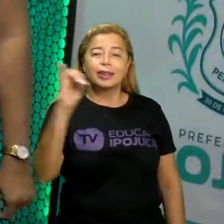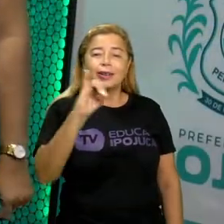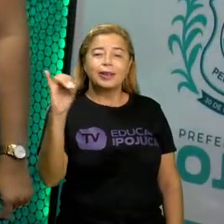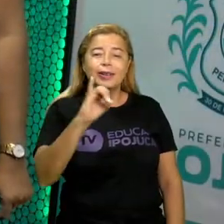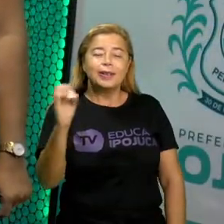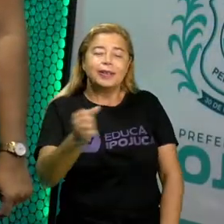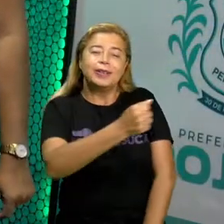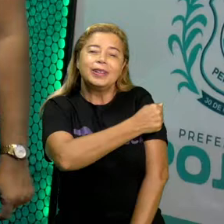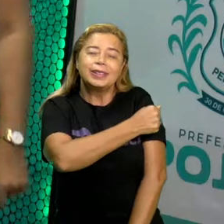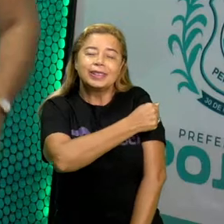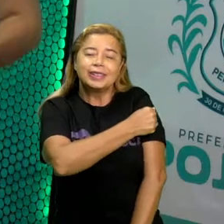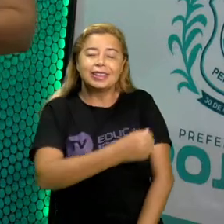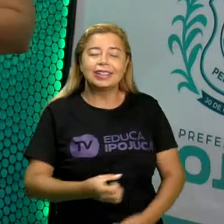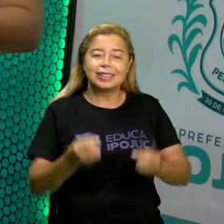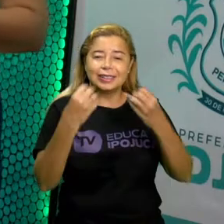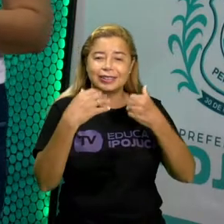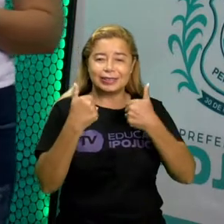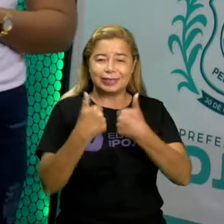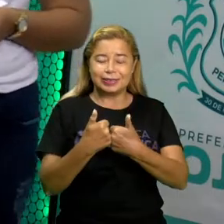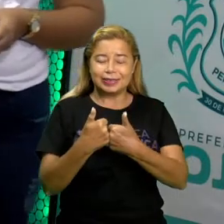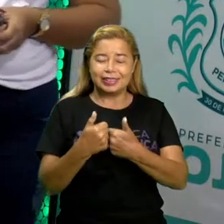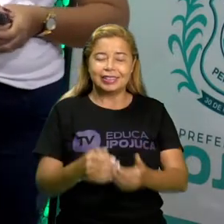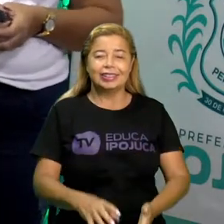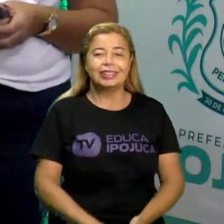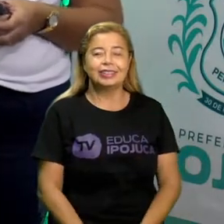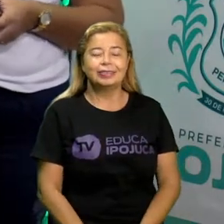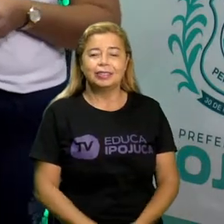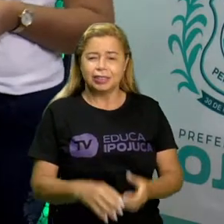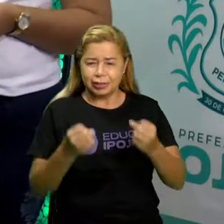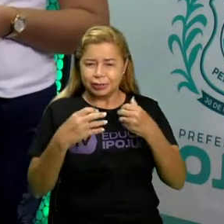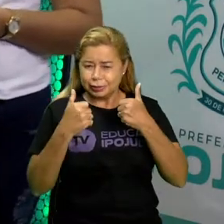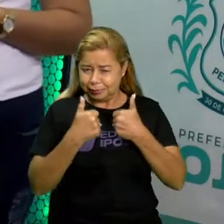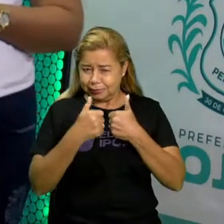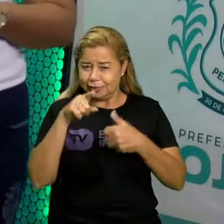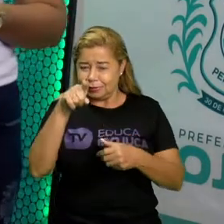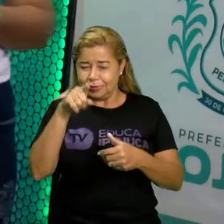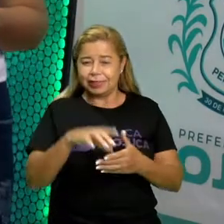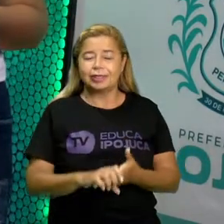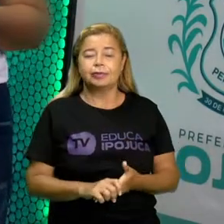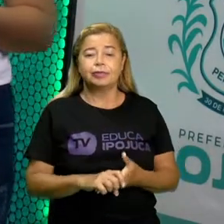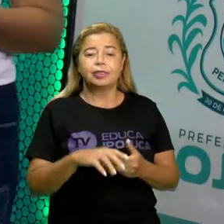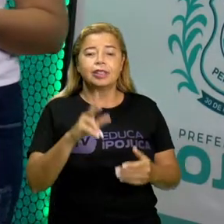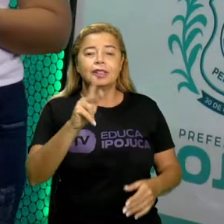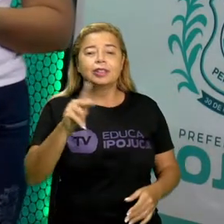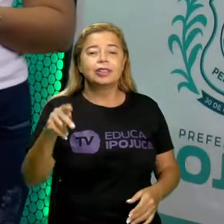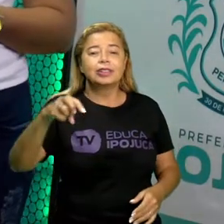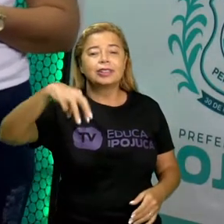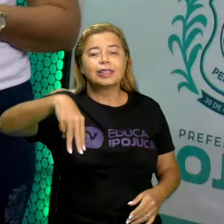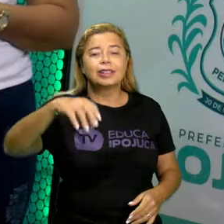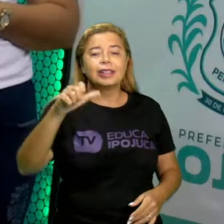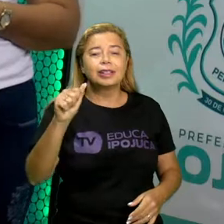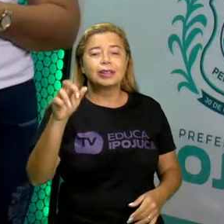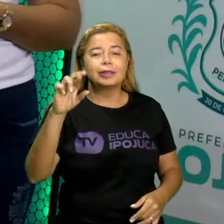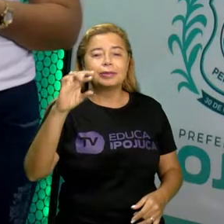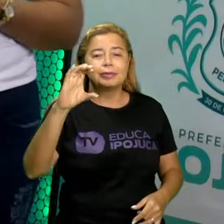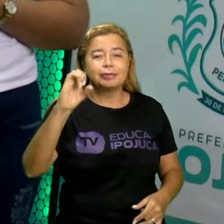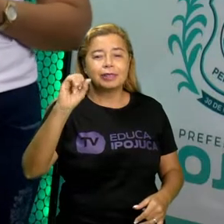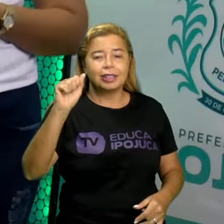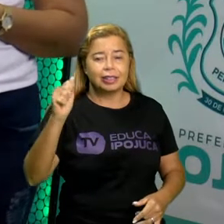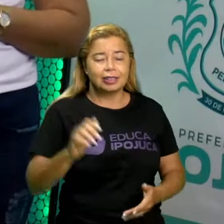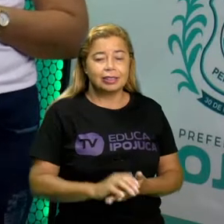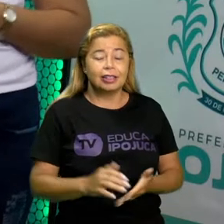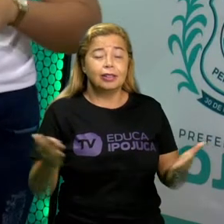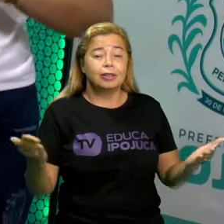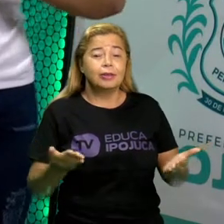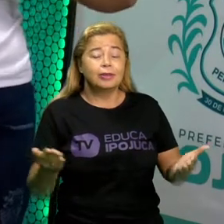Olá, estudantes! Como vocês estão? Tudo bem com vocês? Sou a professora Márcia Firmino e a nossa aula de hoje de